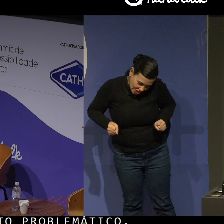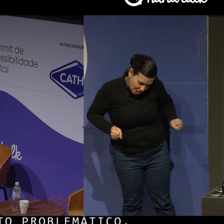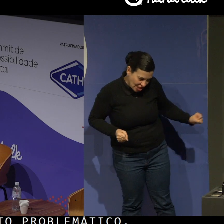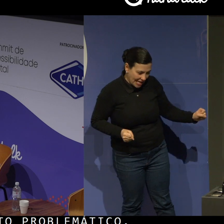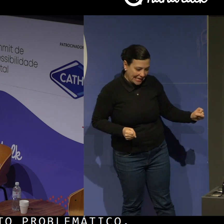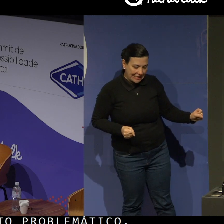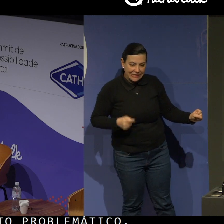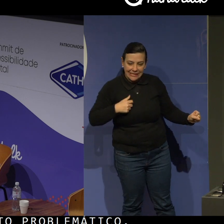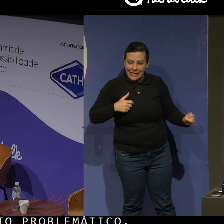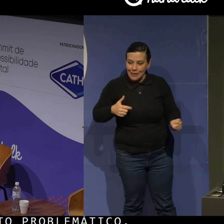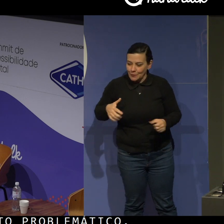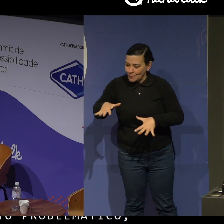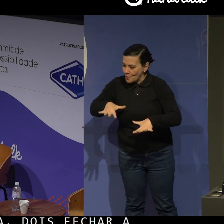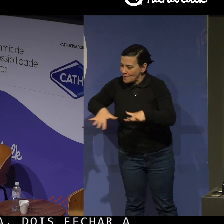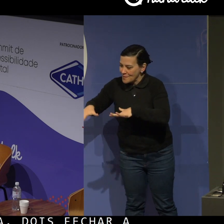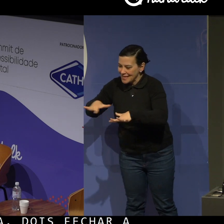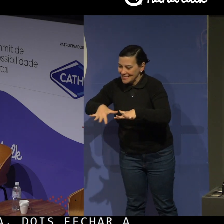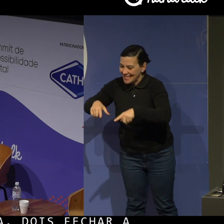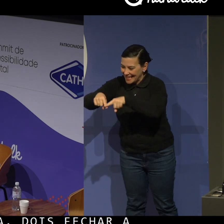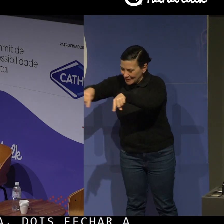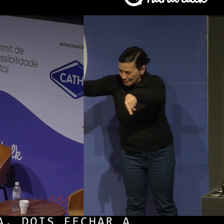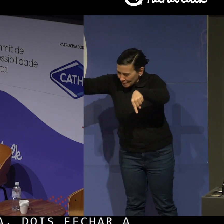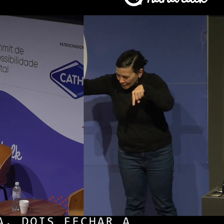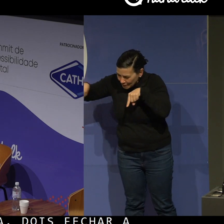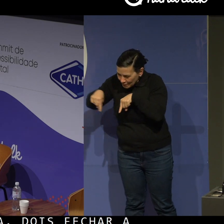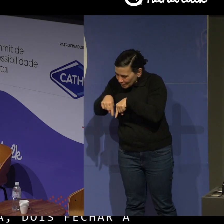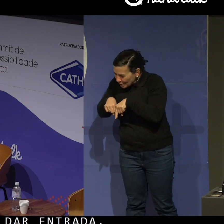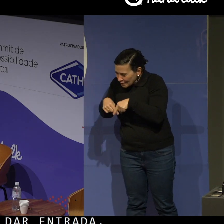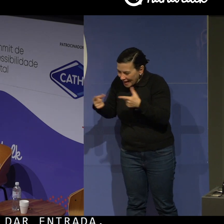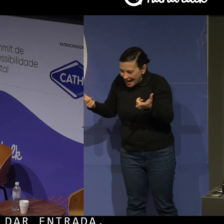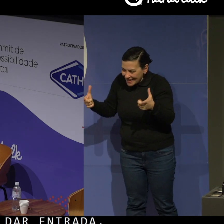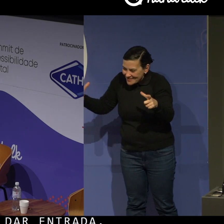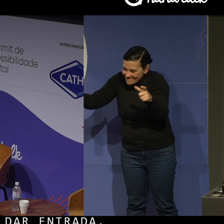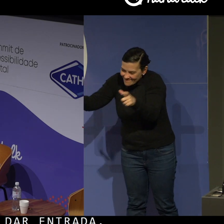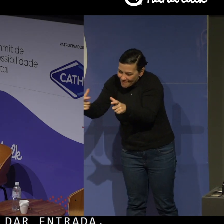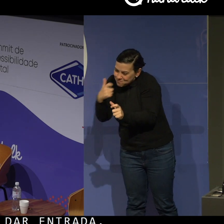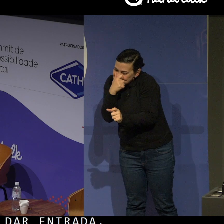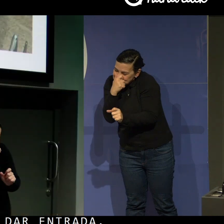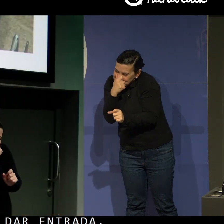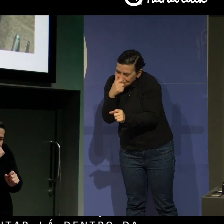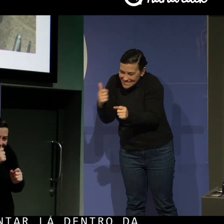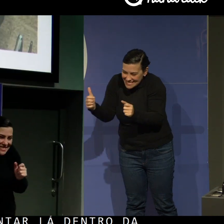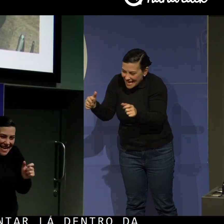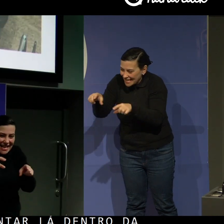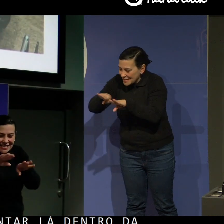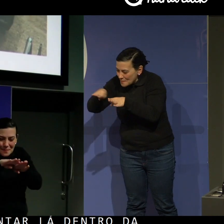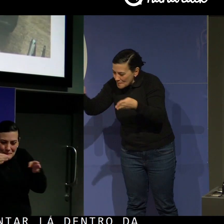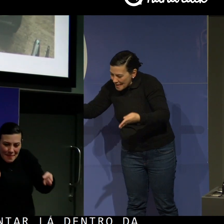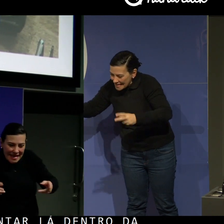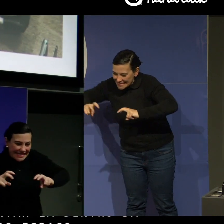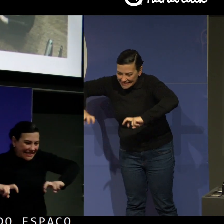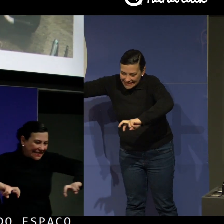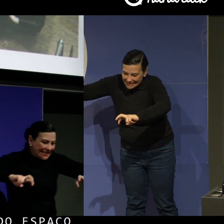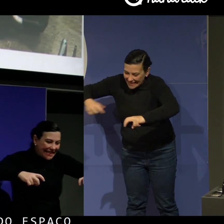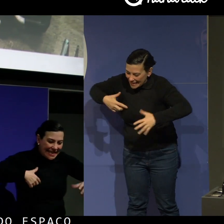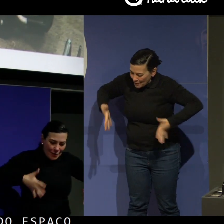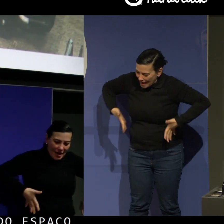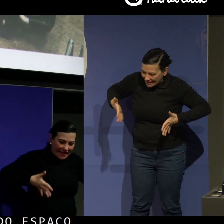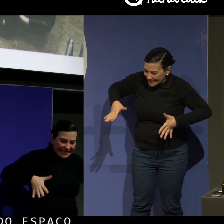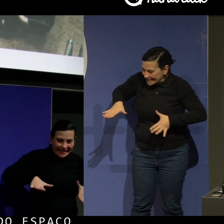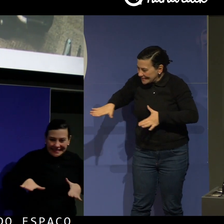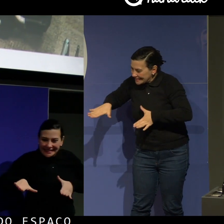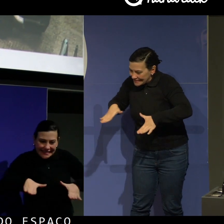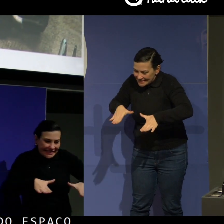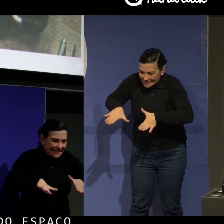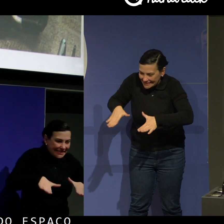Três, me movimentar dentro da sala por conta do espaço apertado entre mesas e cadeiras. Então, são nesses